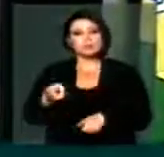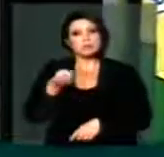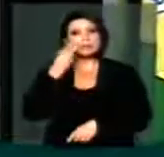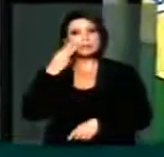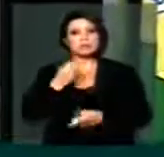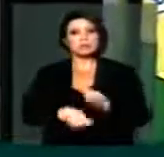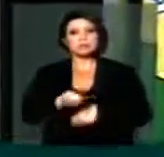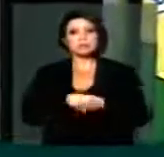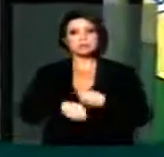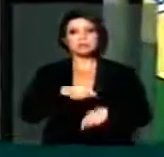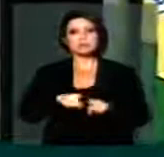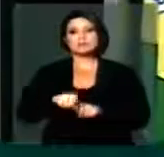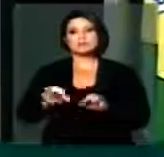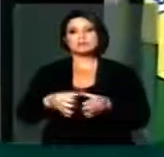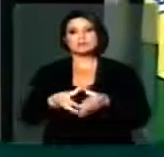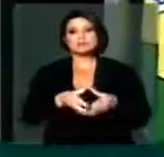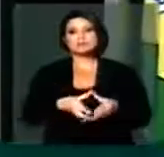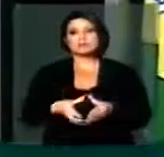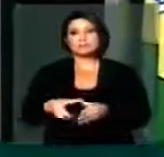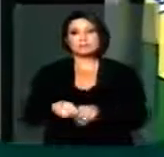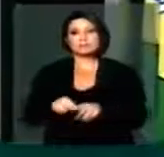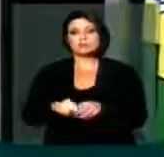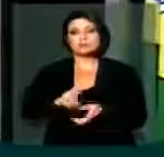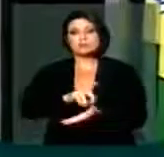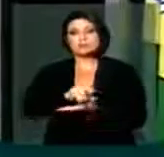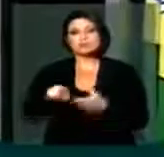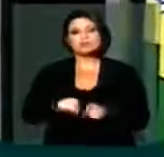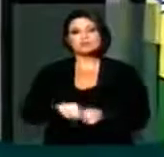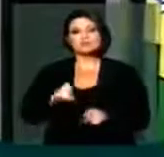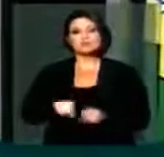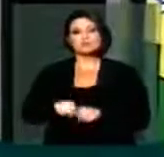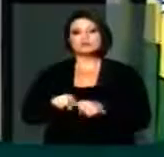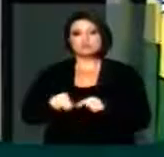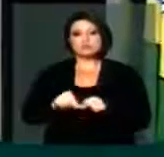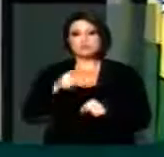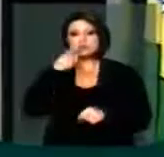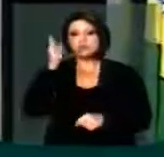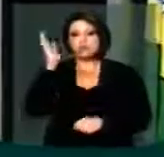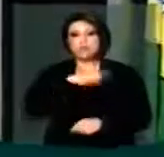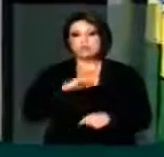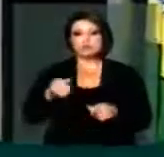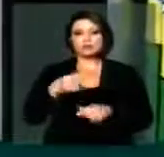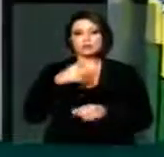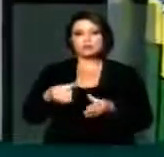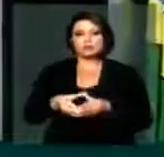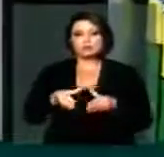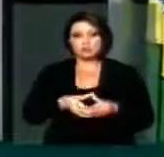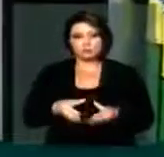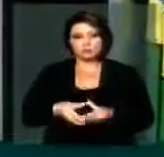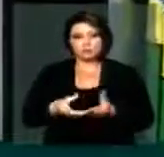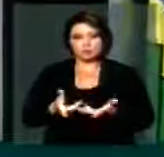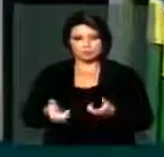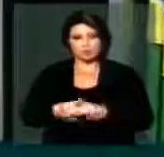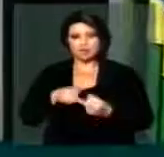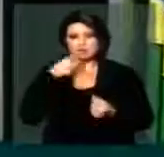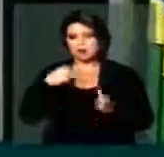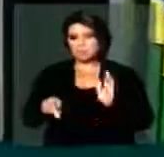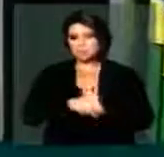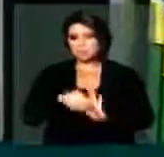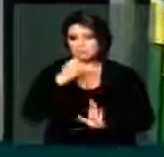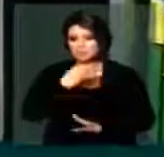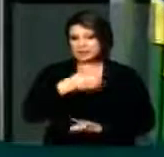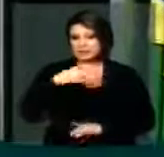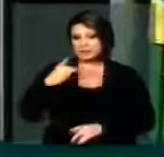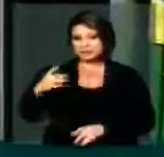publicidade que abastece, aliás, dezenas de blogs com o único intuito de falar mal dos seus adversários e elogiar a si